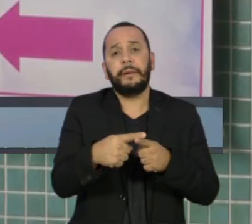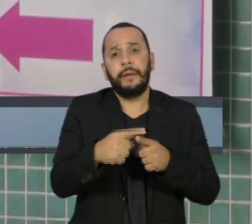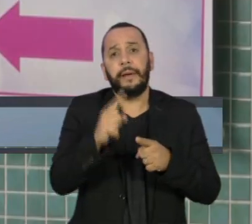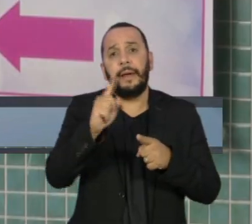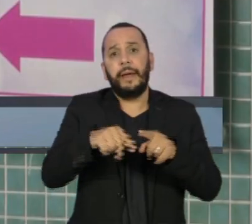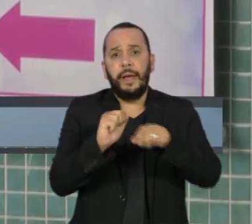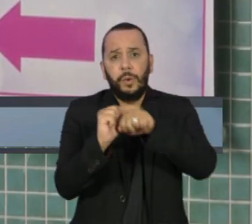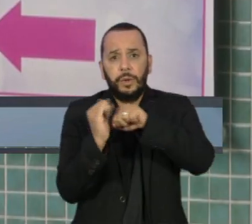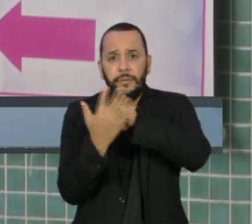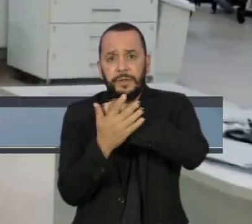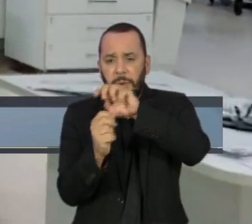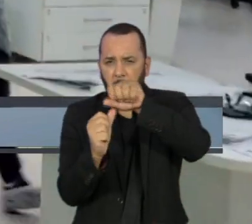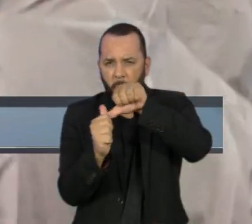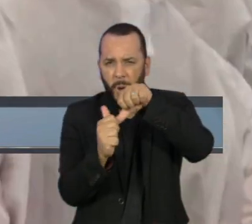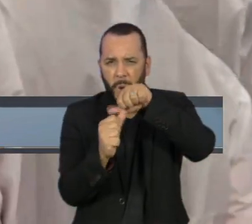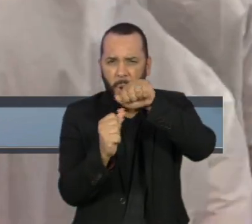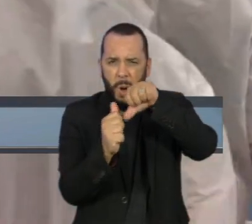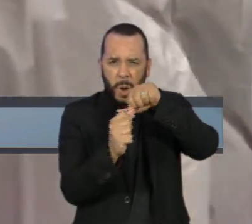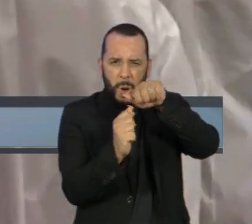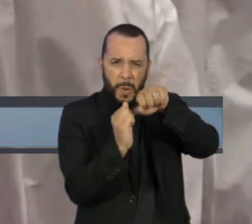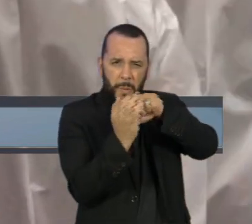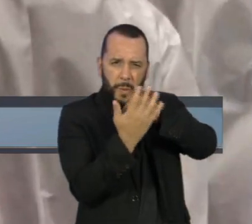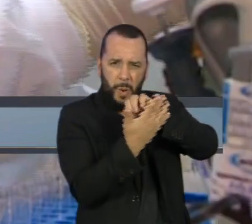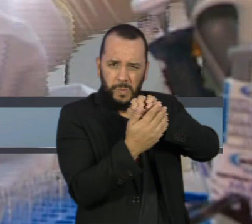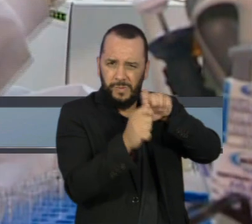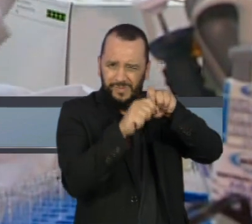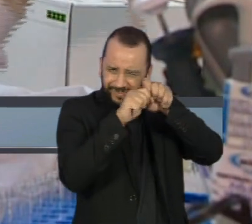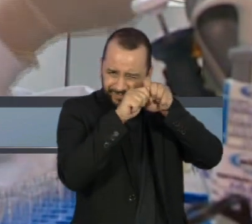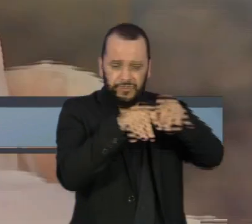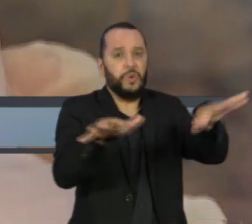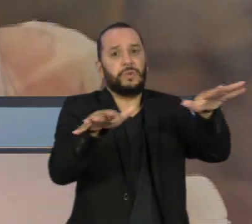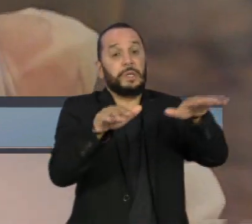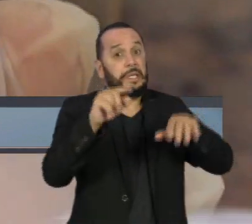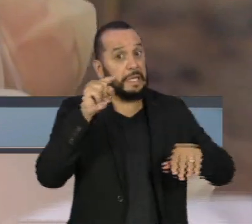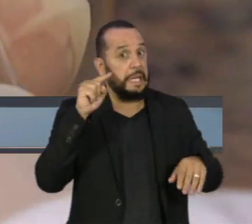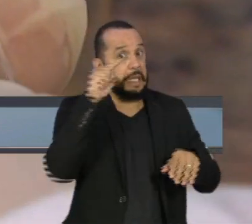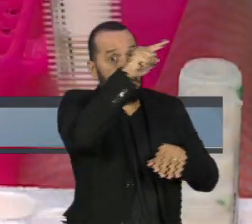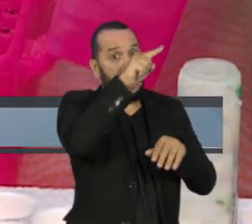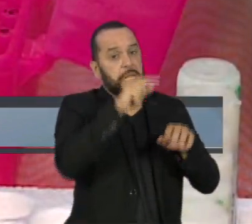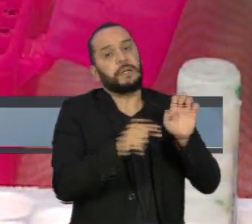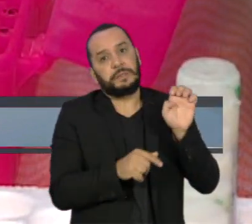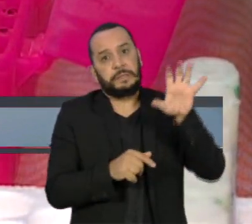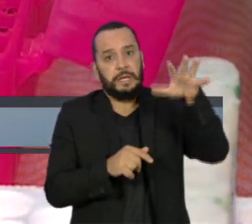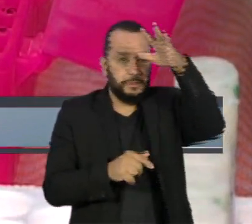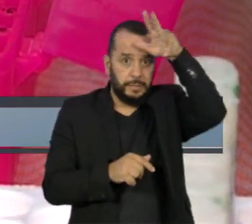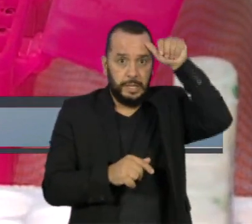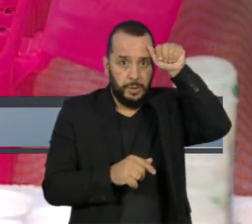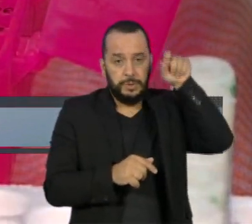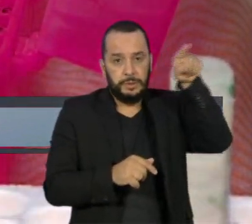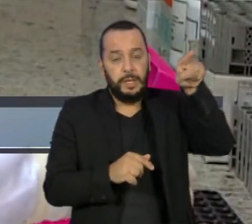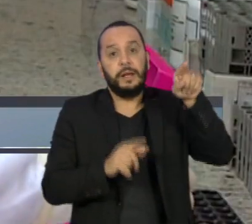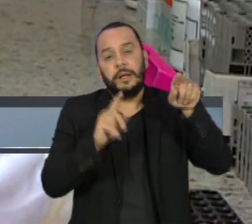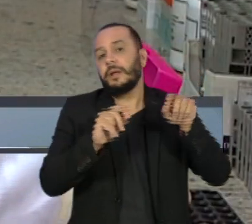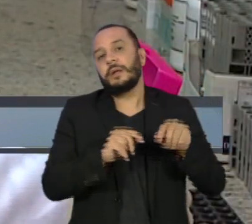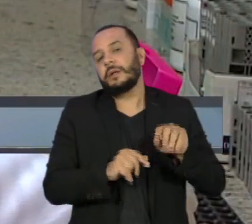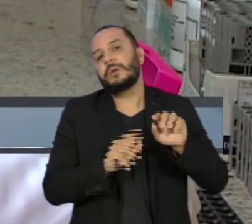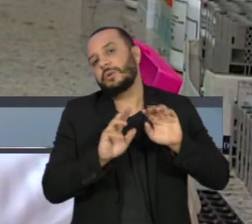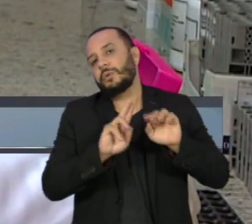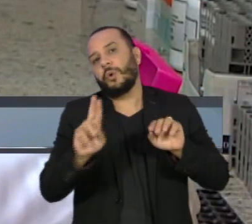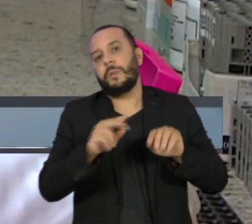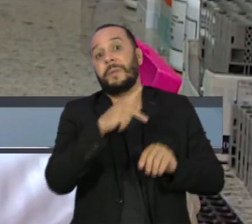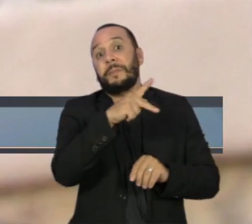mutação da Sarkov-2. A variante, encontrada no estado, chamada de P1, possui várias